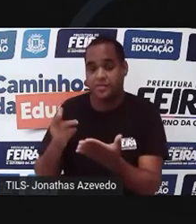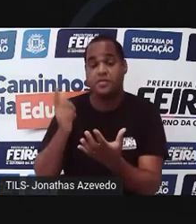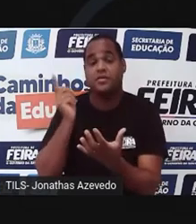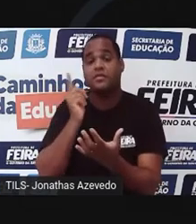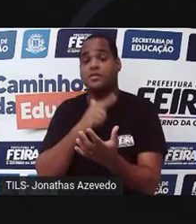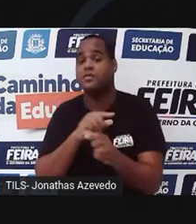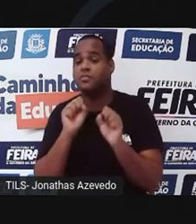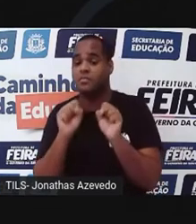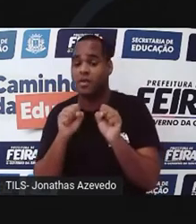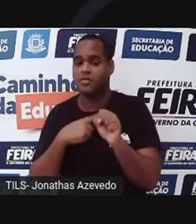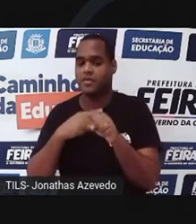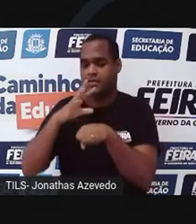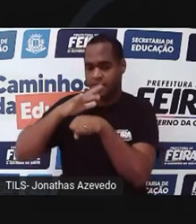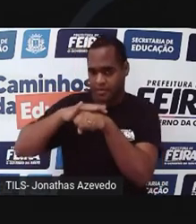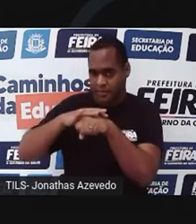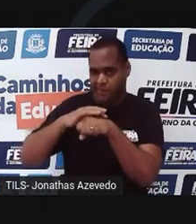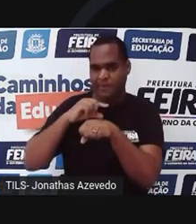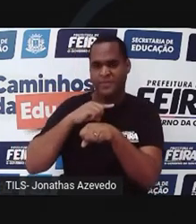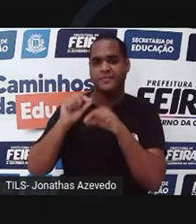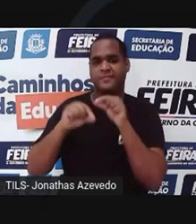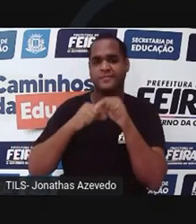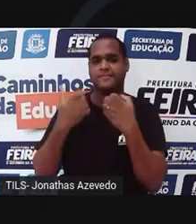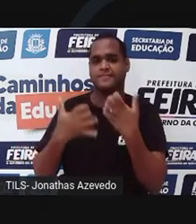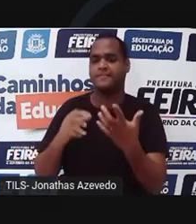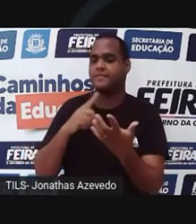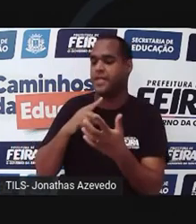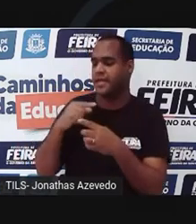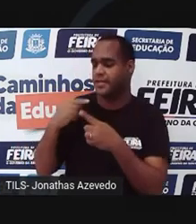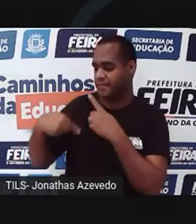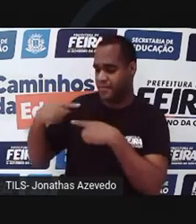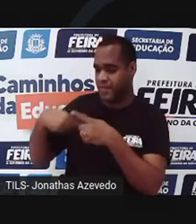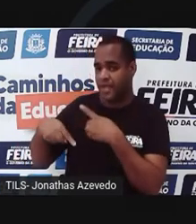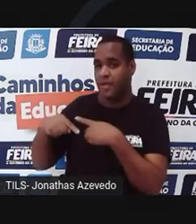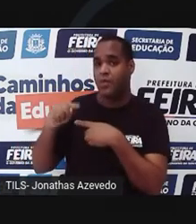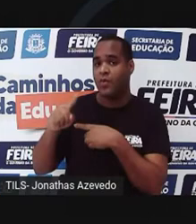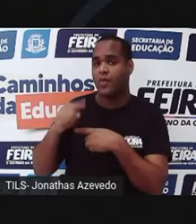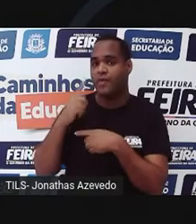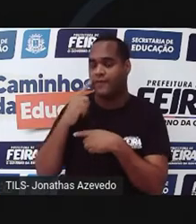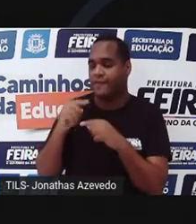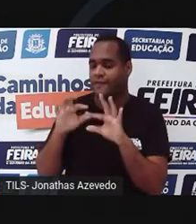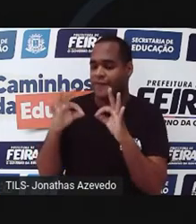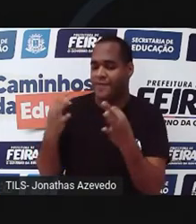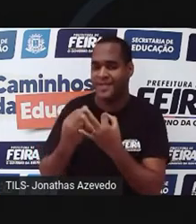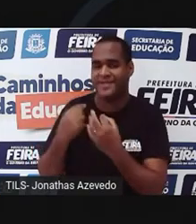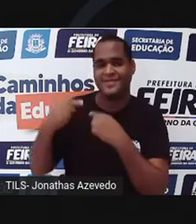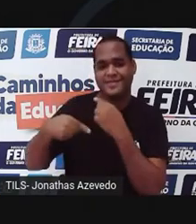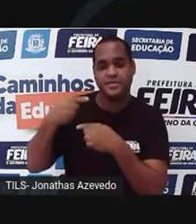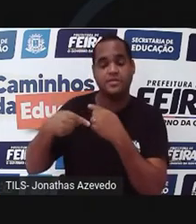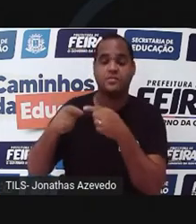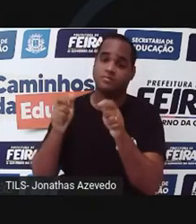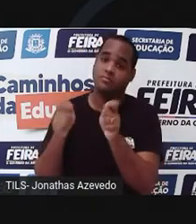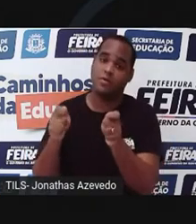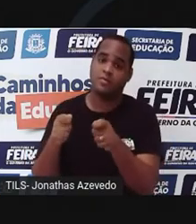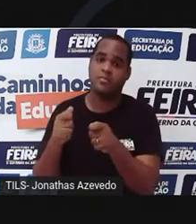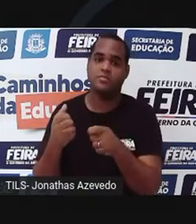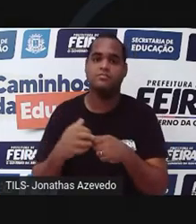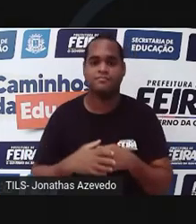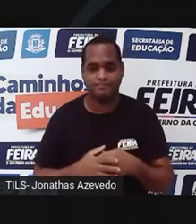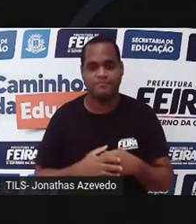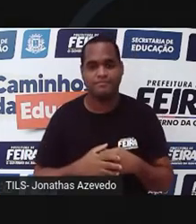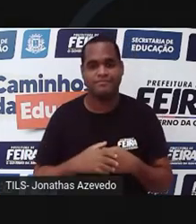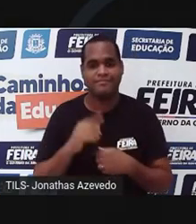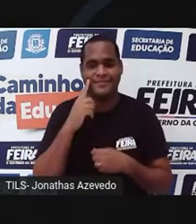saber se essa doença foi herdada ou não, e se foi herdada, se existe risco para futuros descendentes. Os